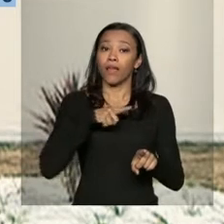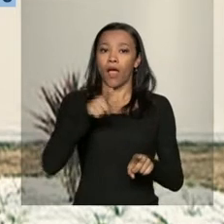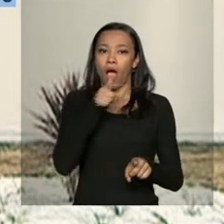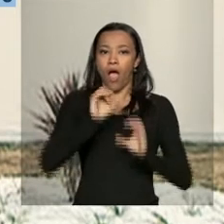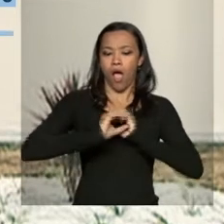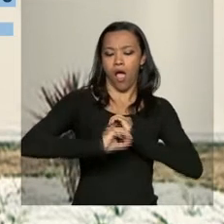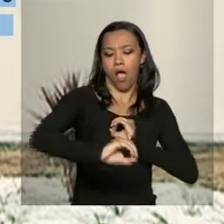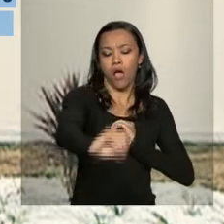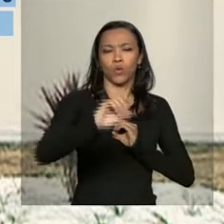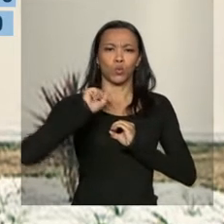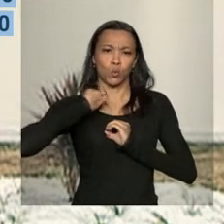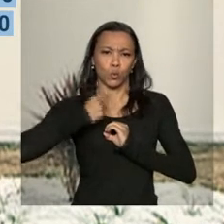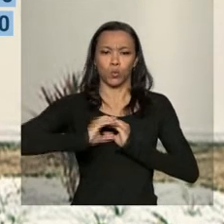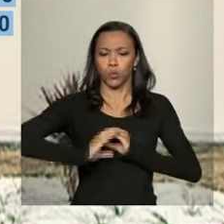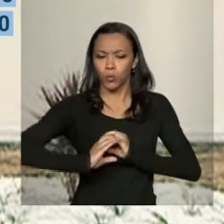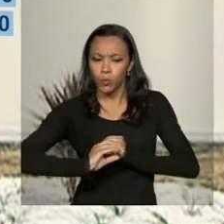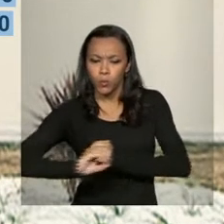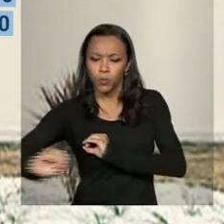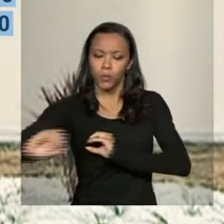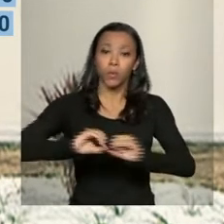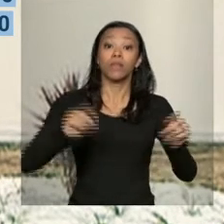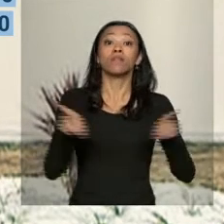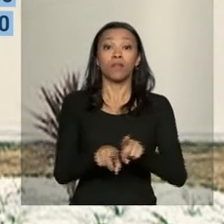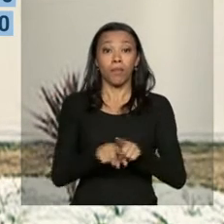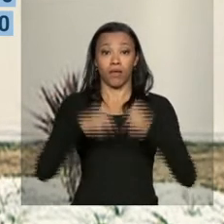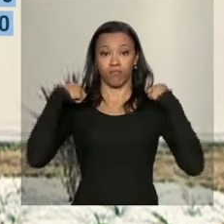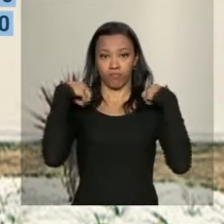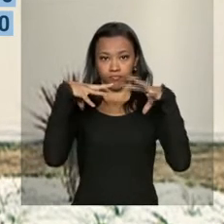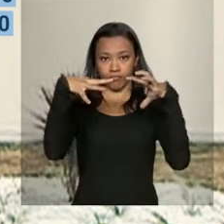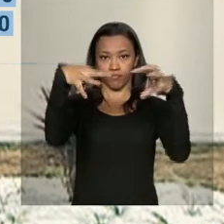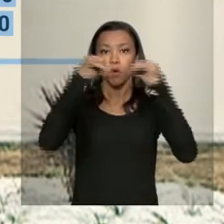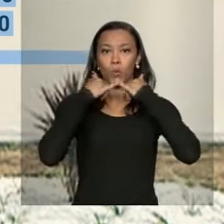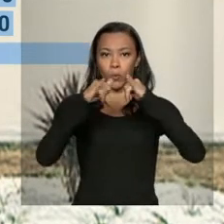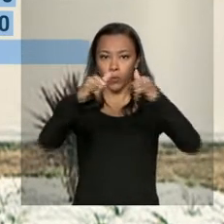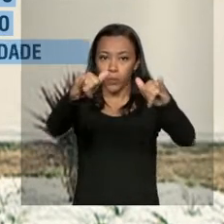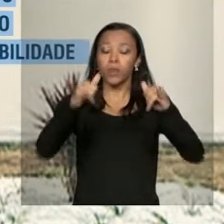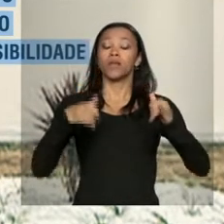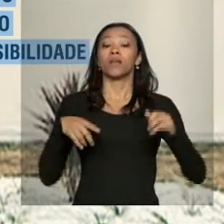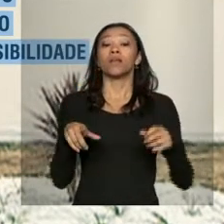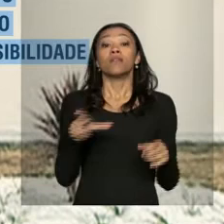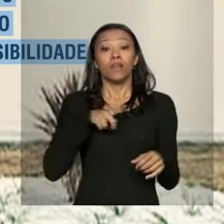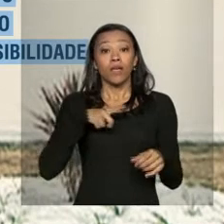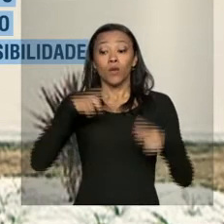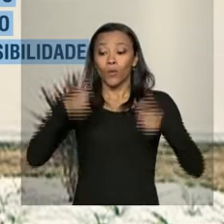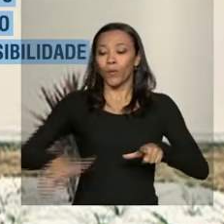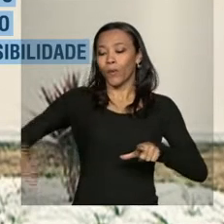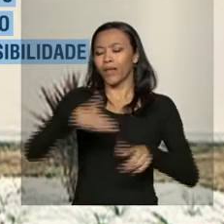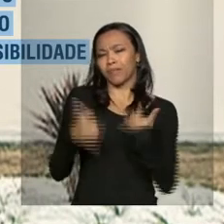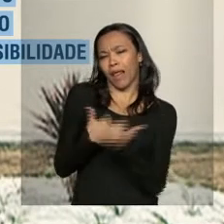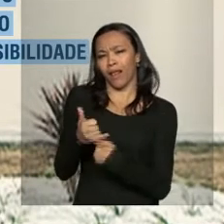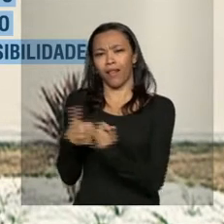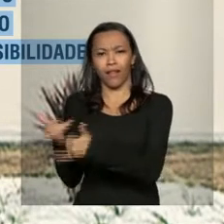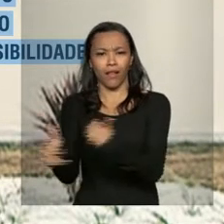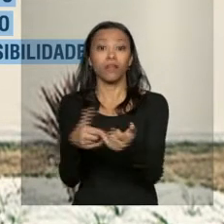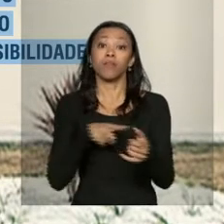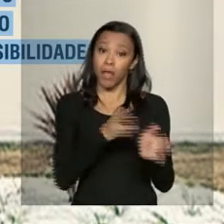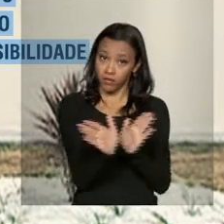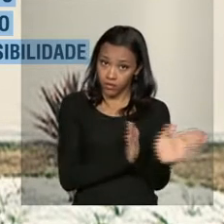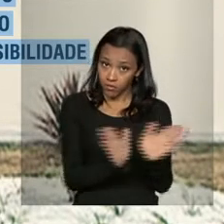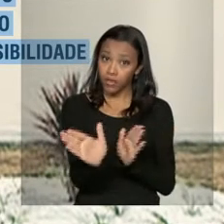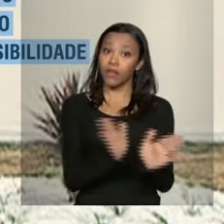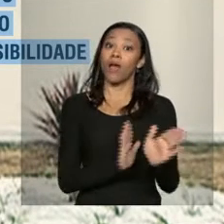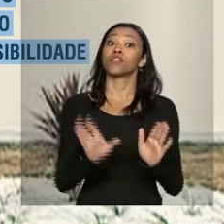água e esgoto, drenagem, energia elétrica e iluminação pública, espaços de convivência e acessibilidade,